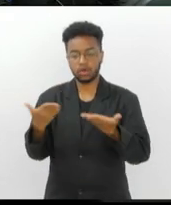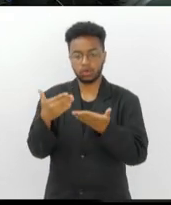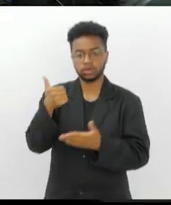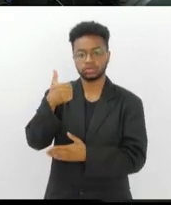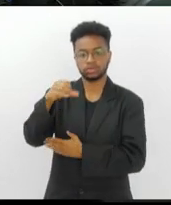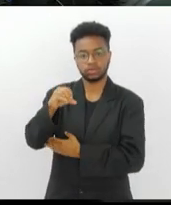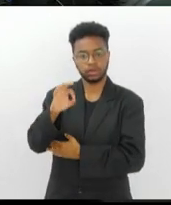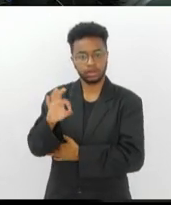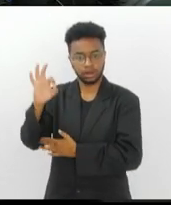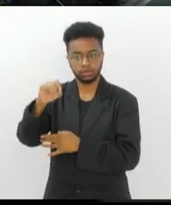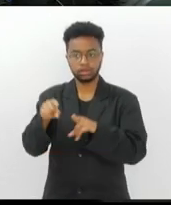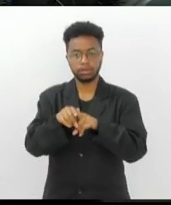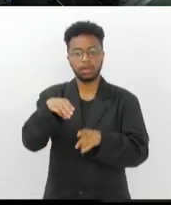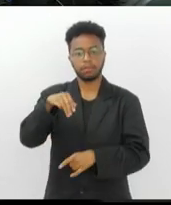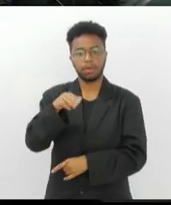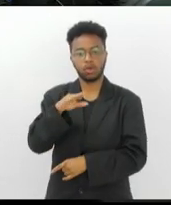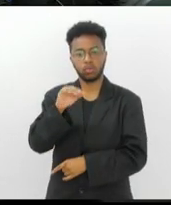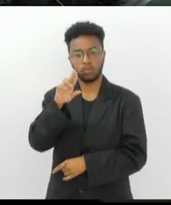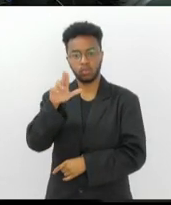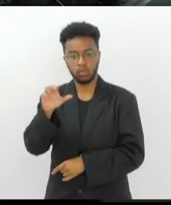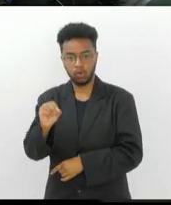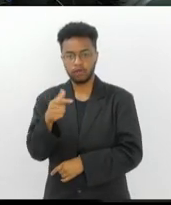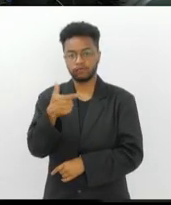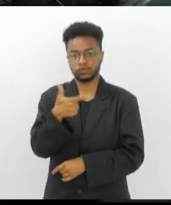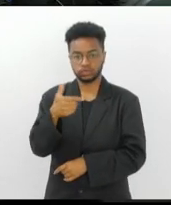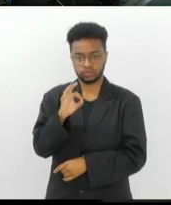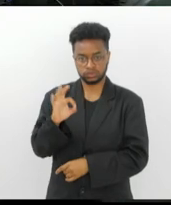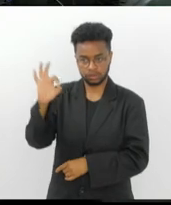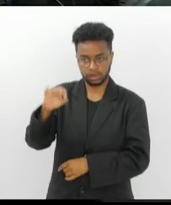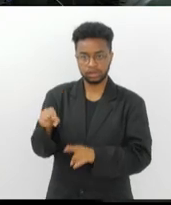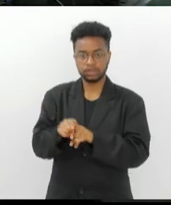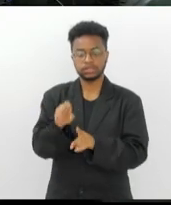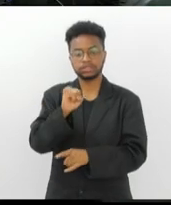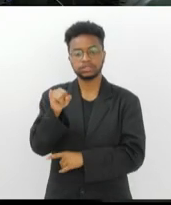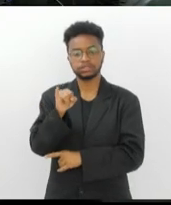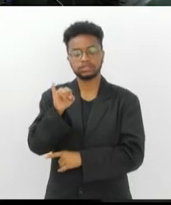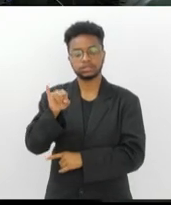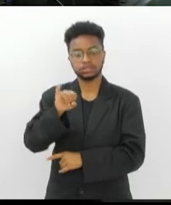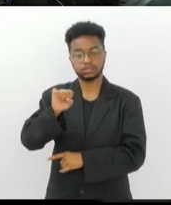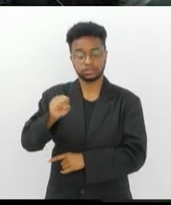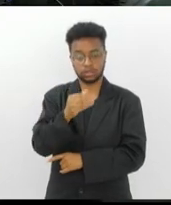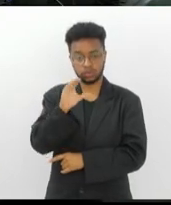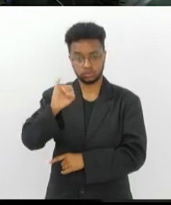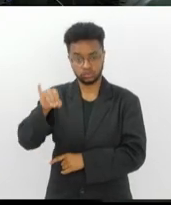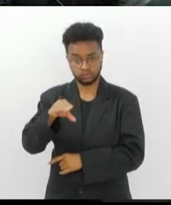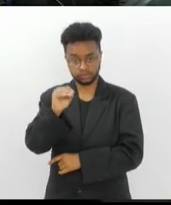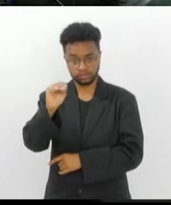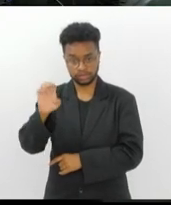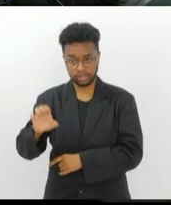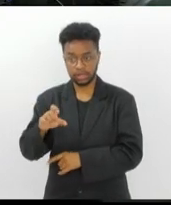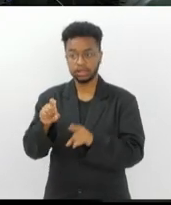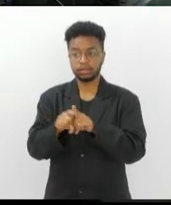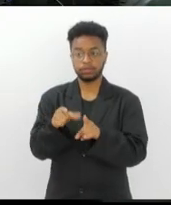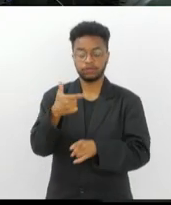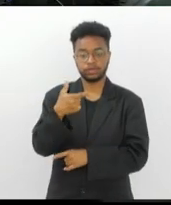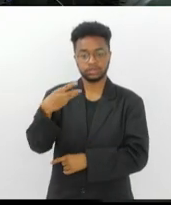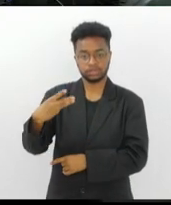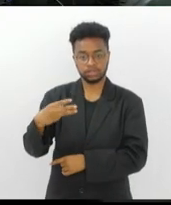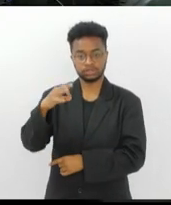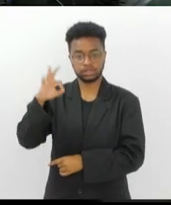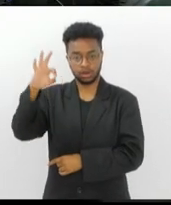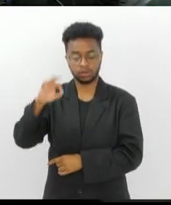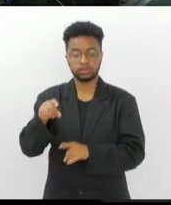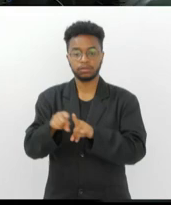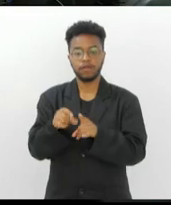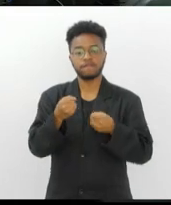momento. Macuco também nublado, 22 graus. São José de Uba também nublado, 23 graus. E Varissai, nublado